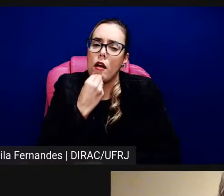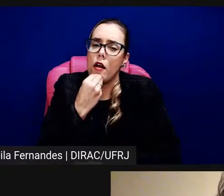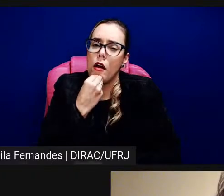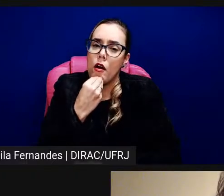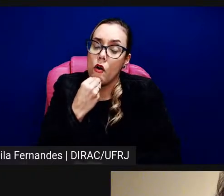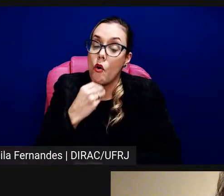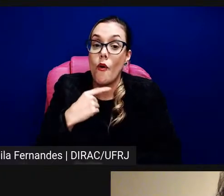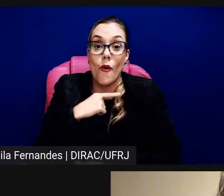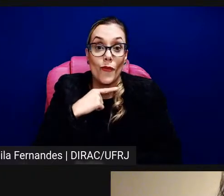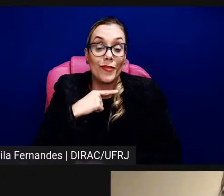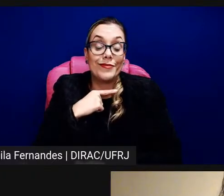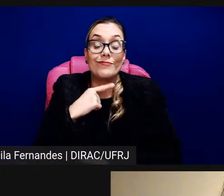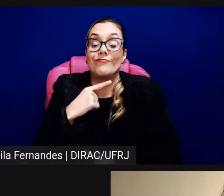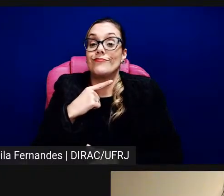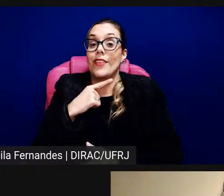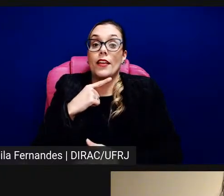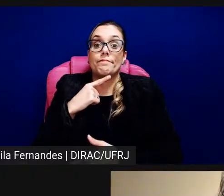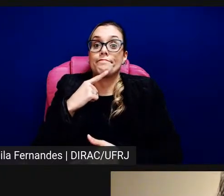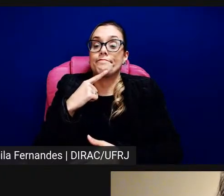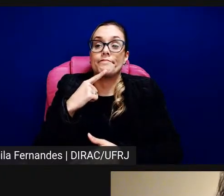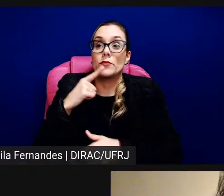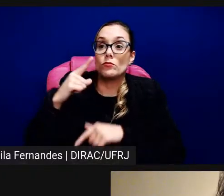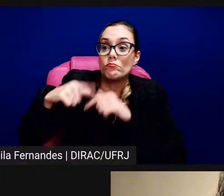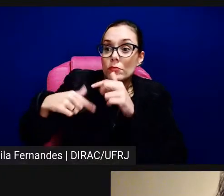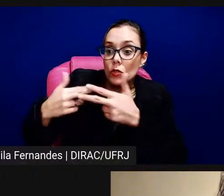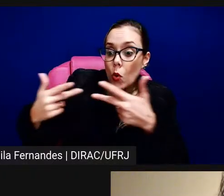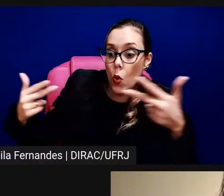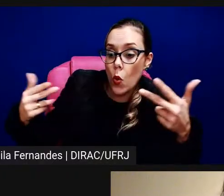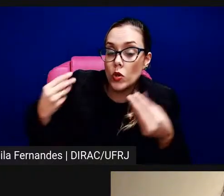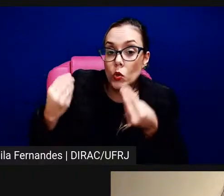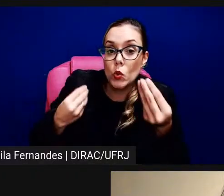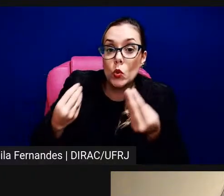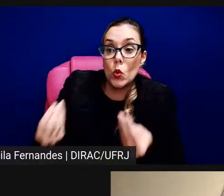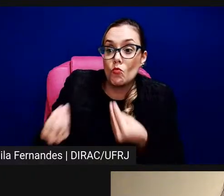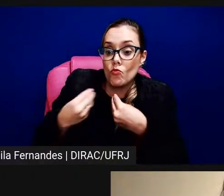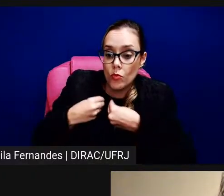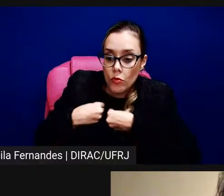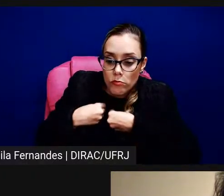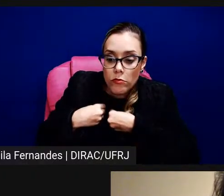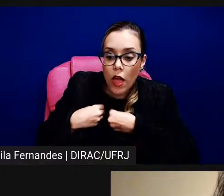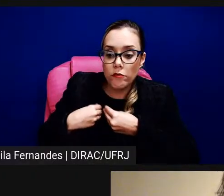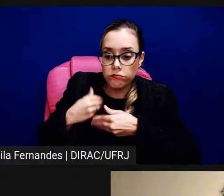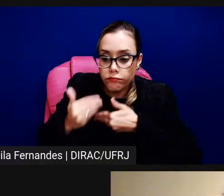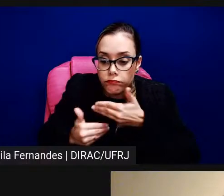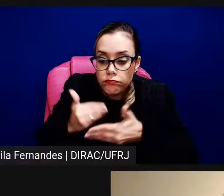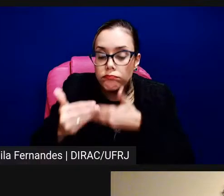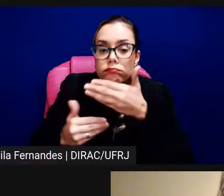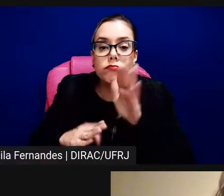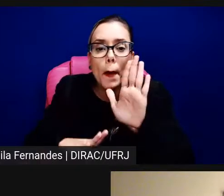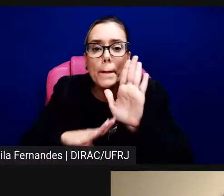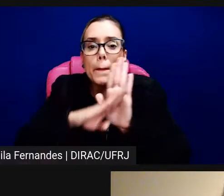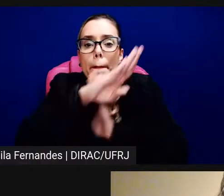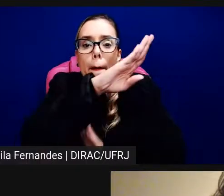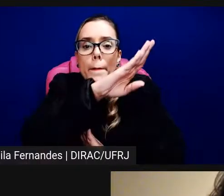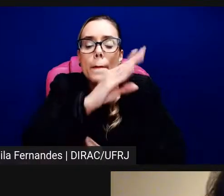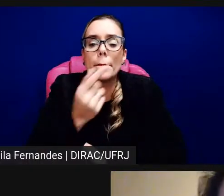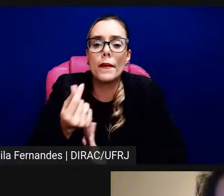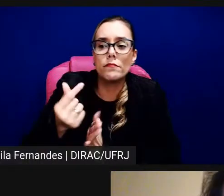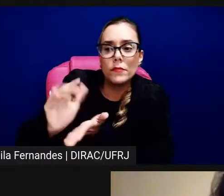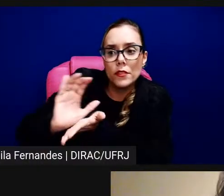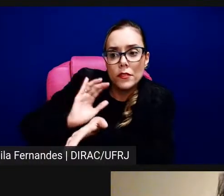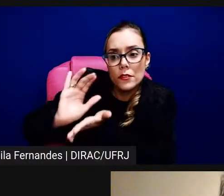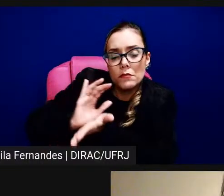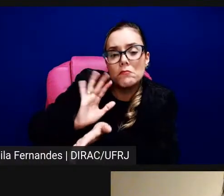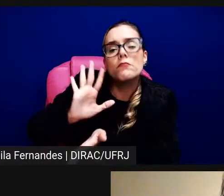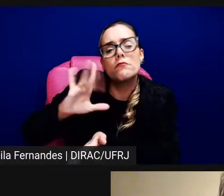dificuldade de sobreviver, assim, no mercado, né? Mas tem os editais, tem as